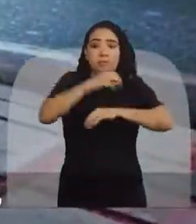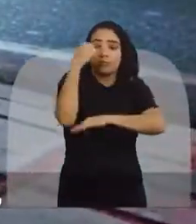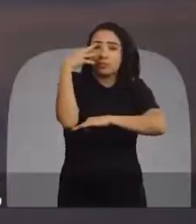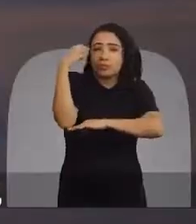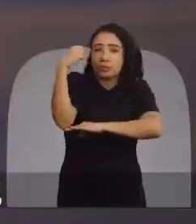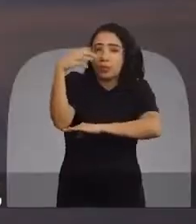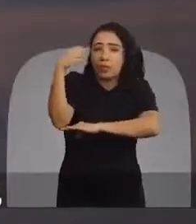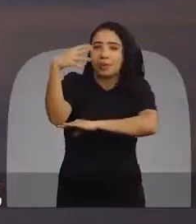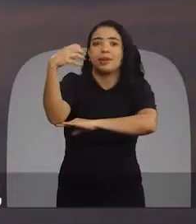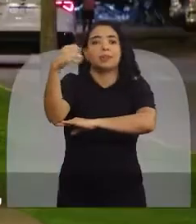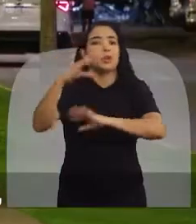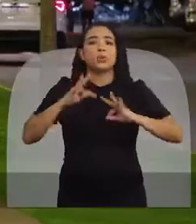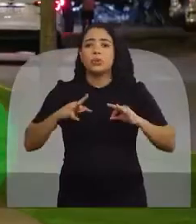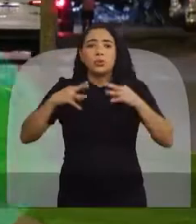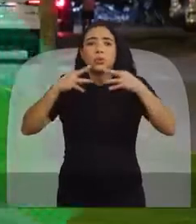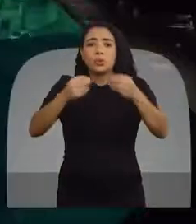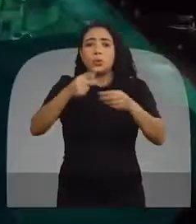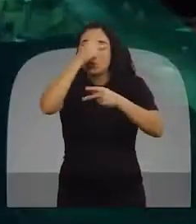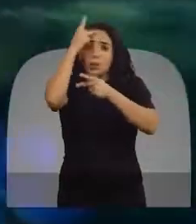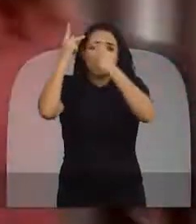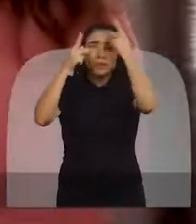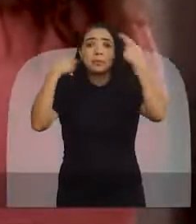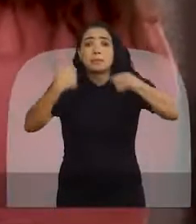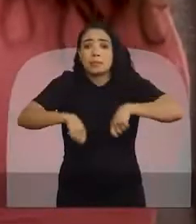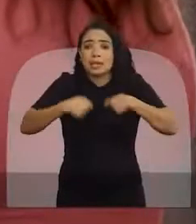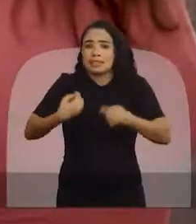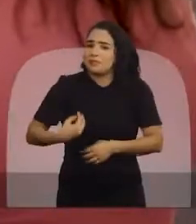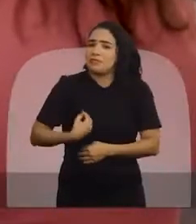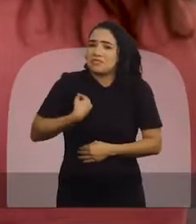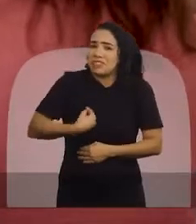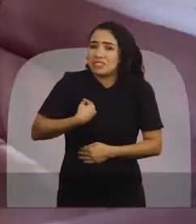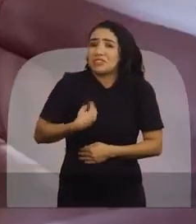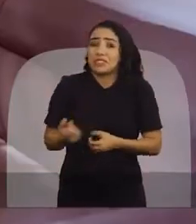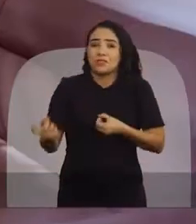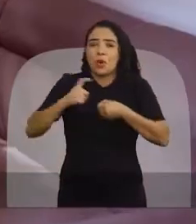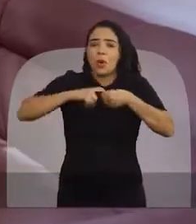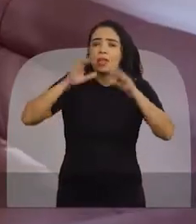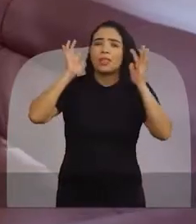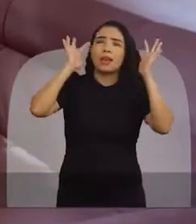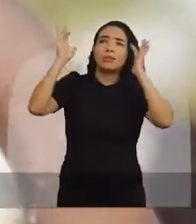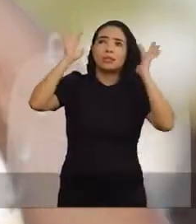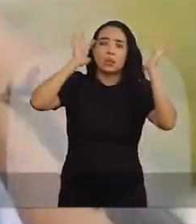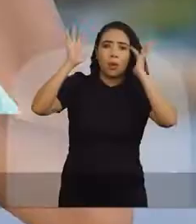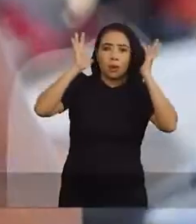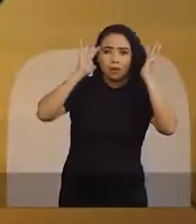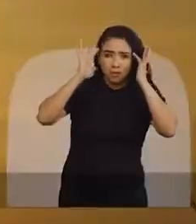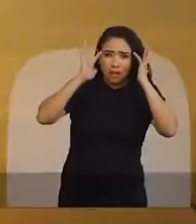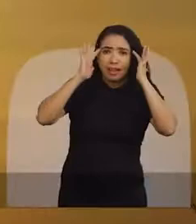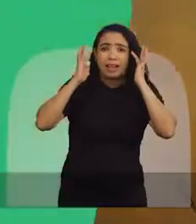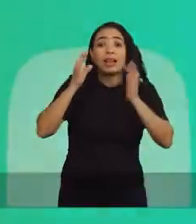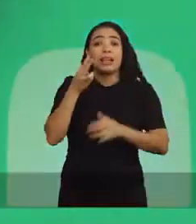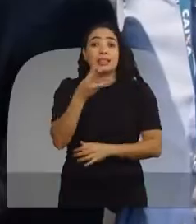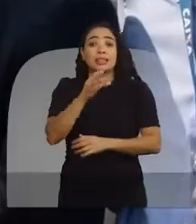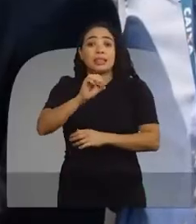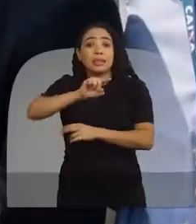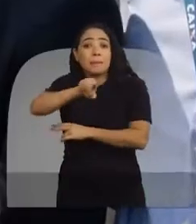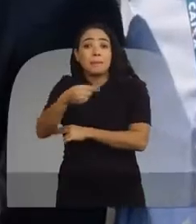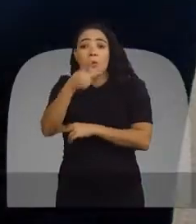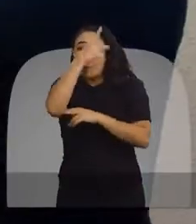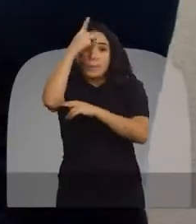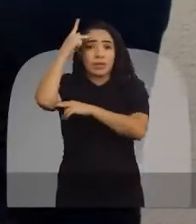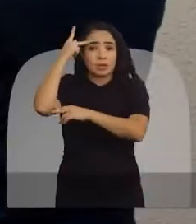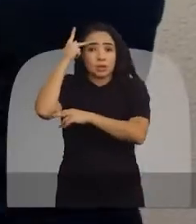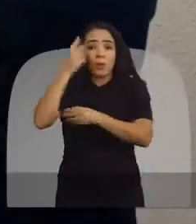calçada, a iluminação. Tudo que um ser humano precisa para viver e voltar a sonhar. Foram